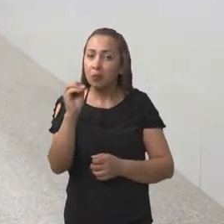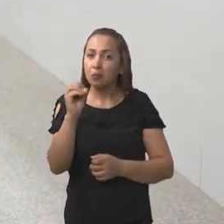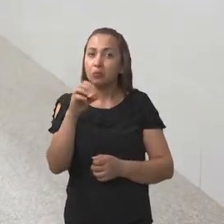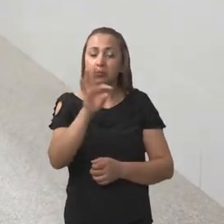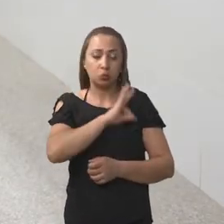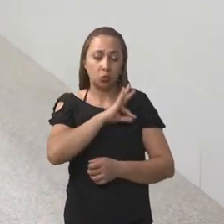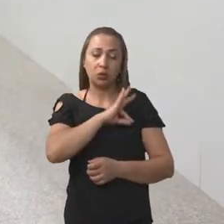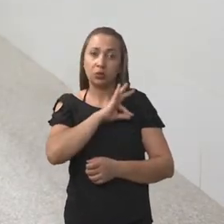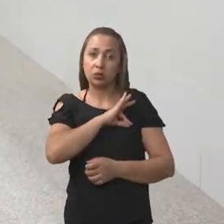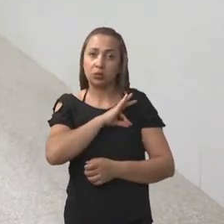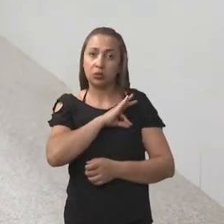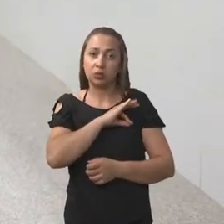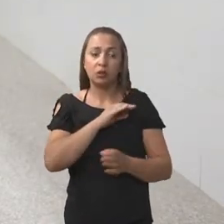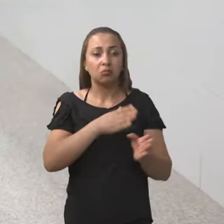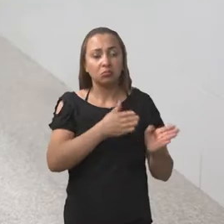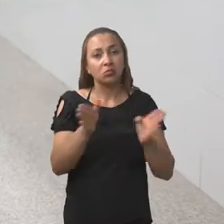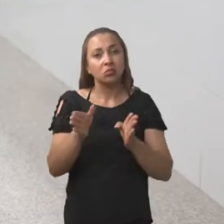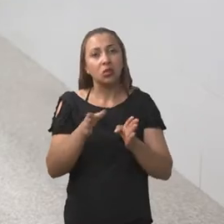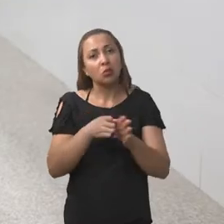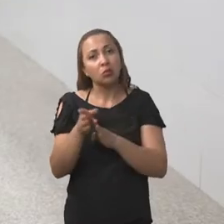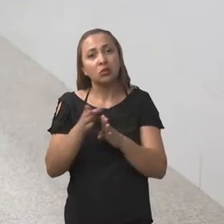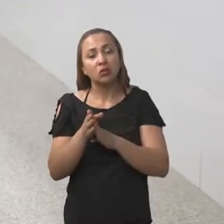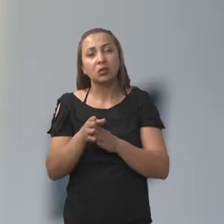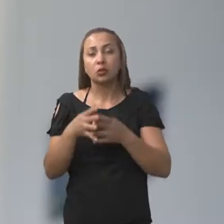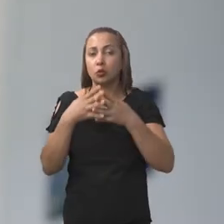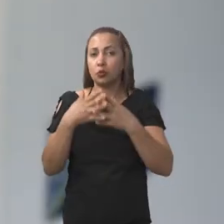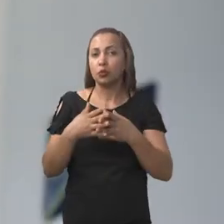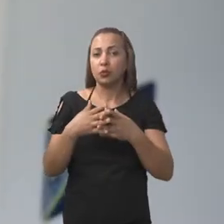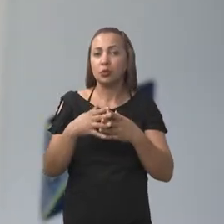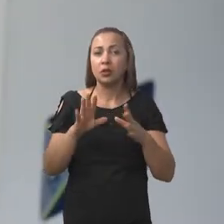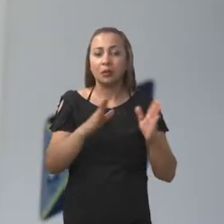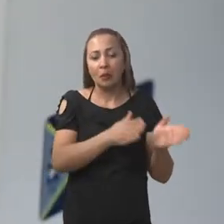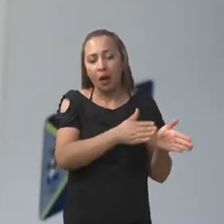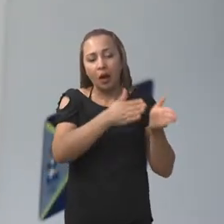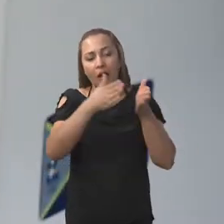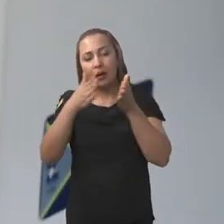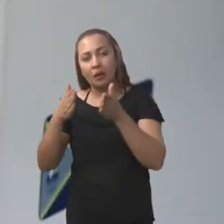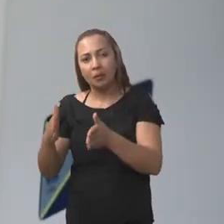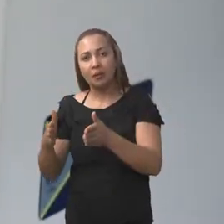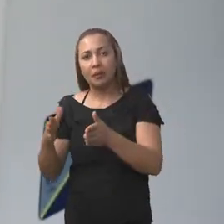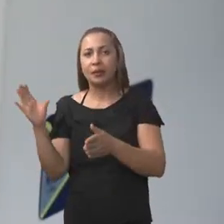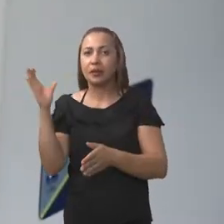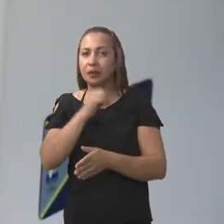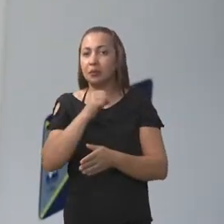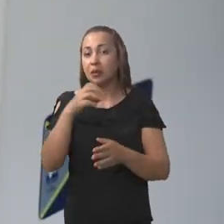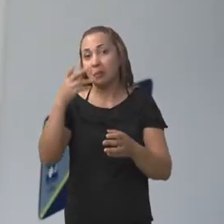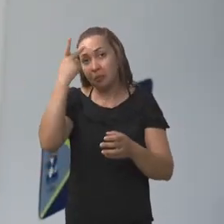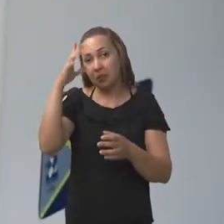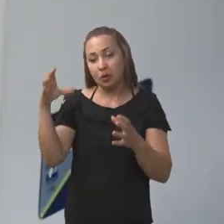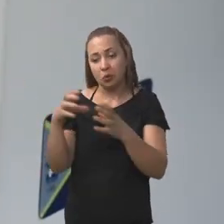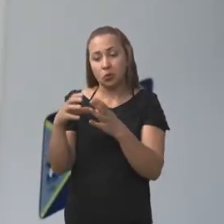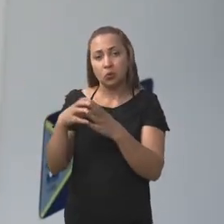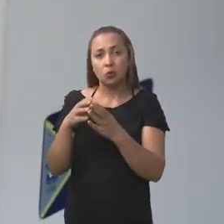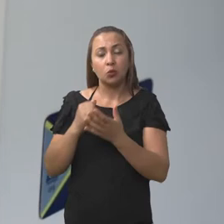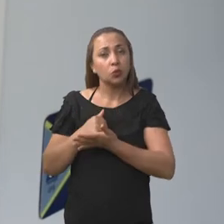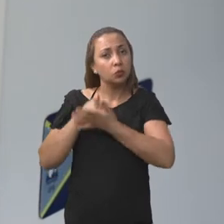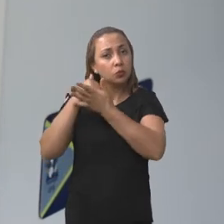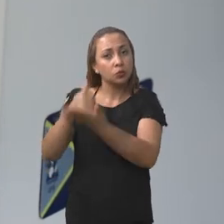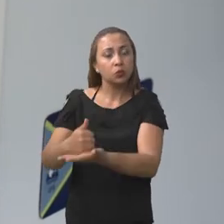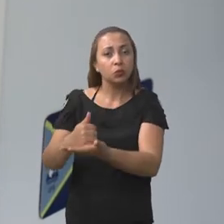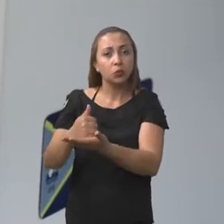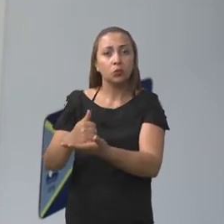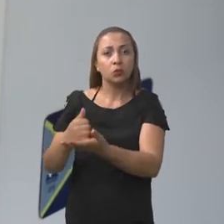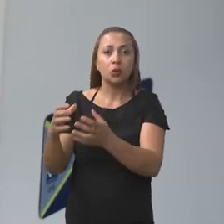passo por uma mediação na delegacia de conflitos e sou encaminhada imediatamente ao grupo de apoio a mulheres